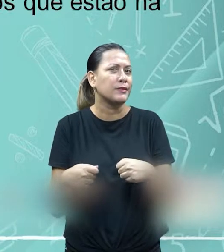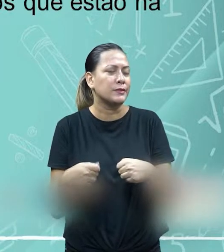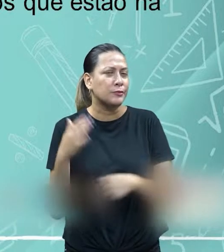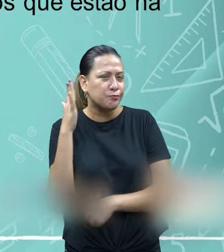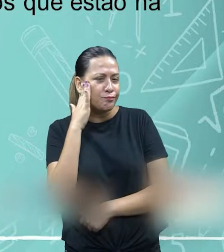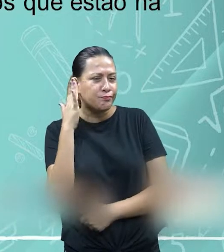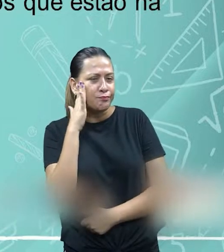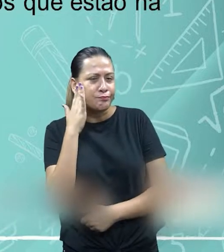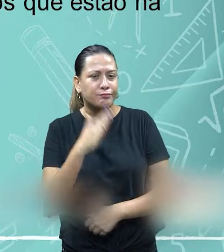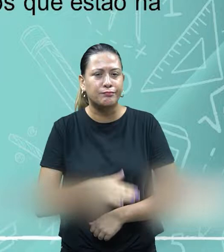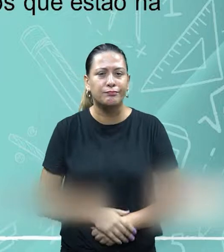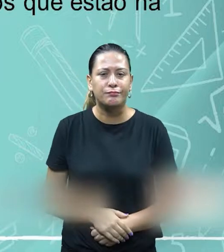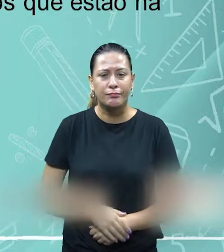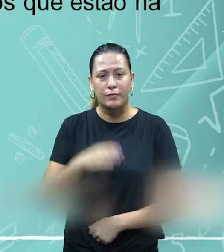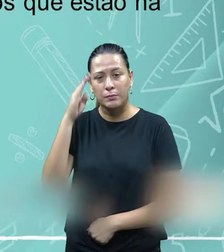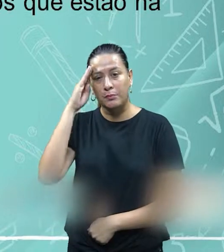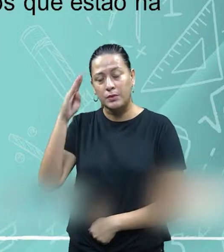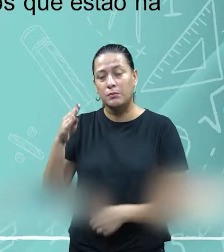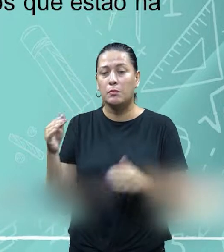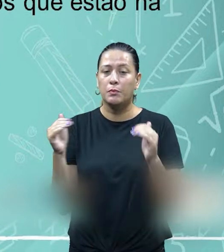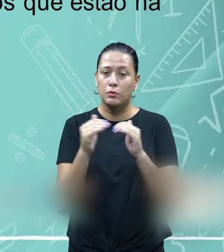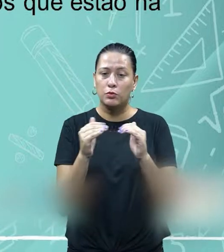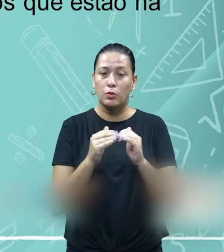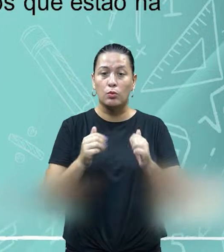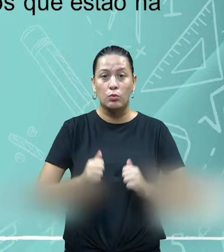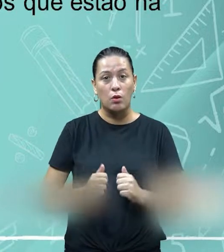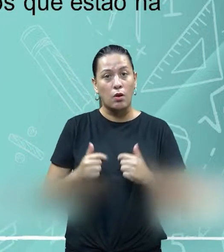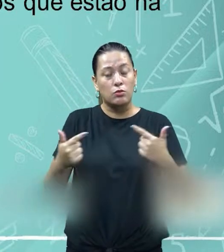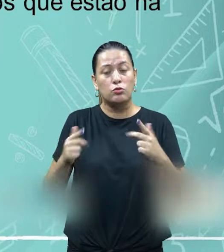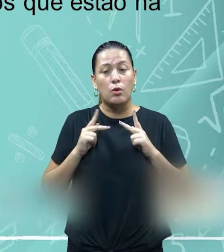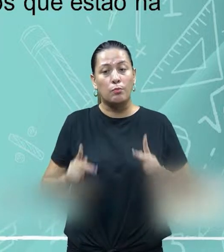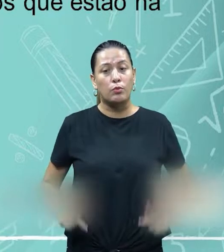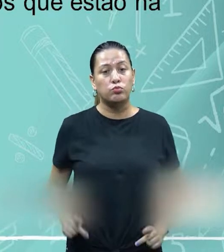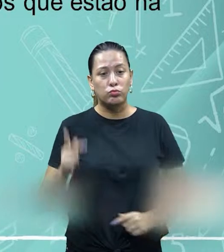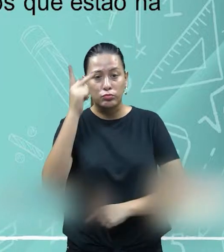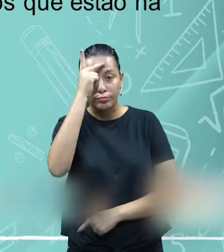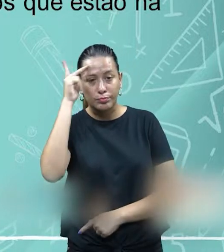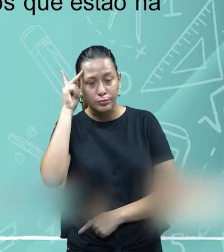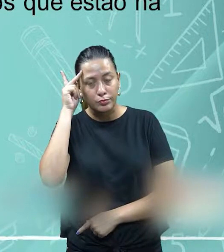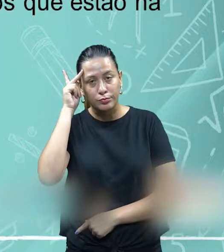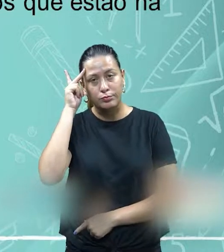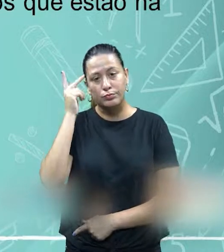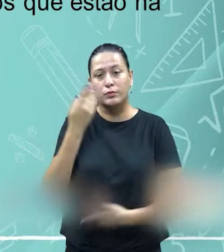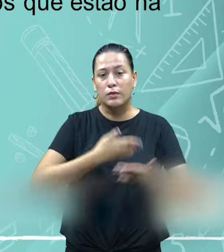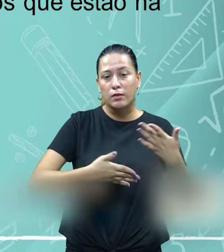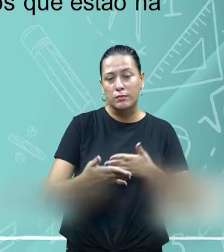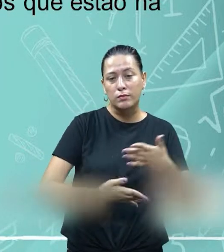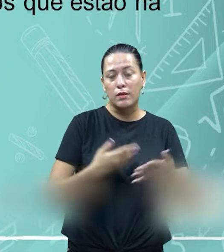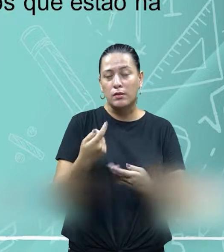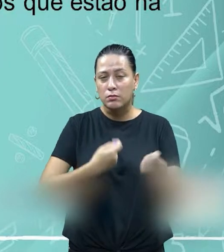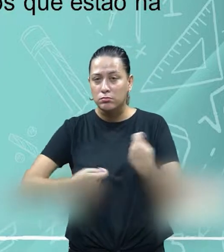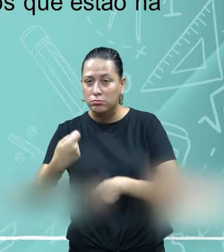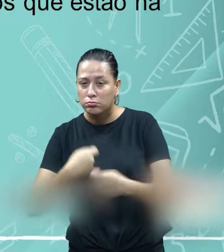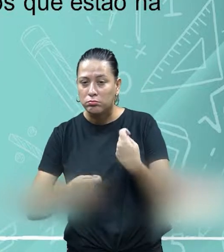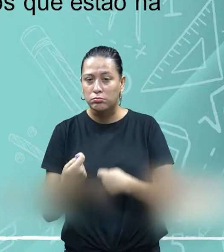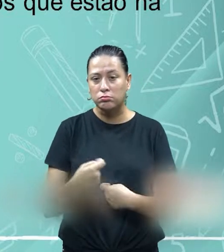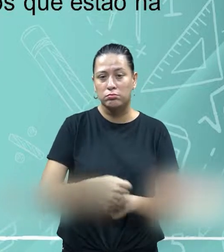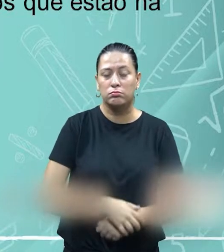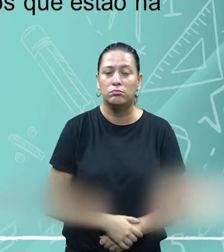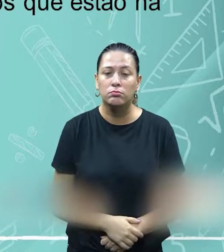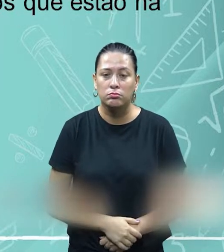considerados, principalmente, quanto à atitude, né, das pessoas que estão nesse processo de negociação.